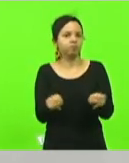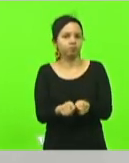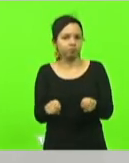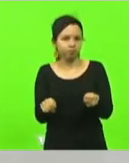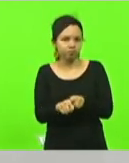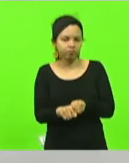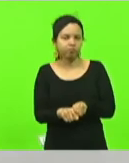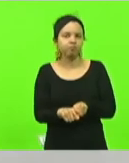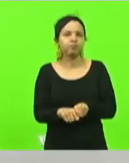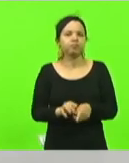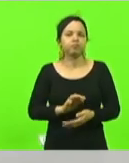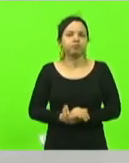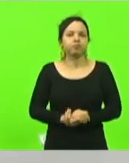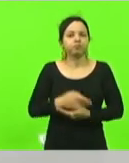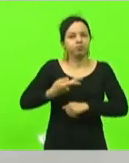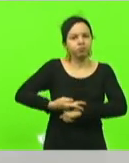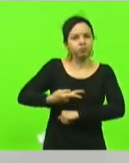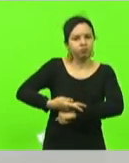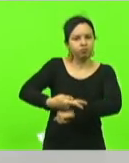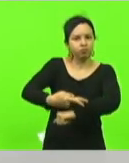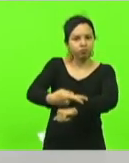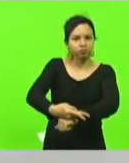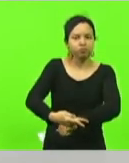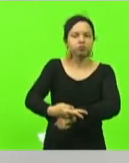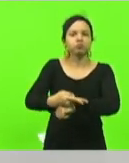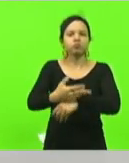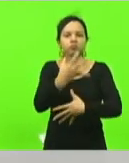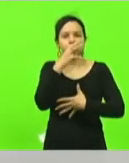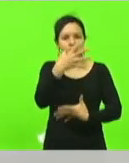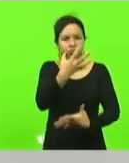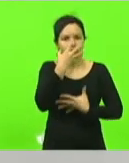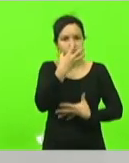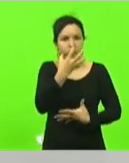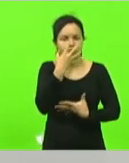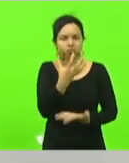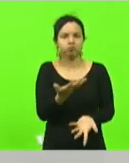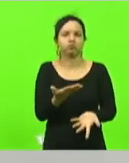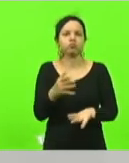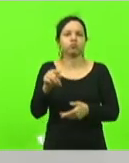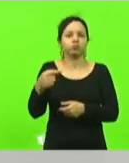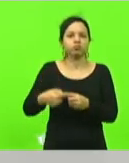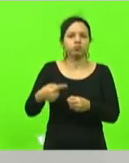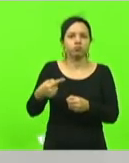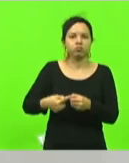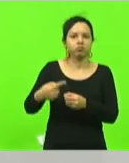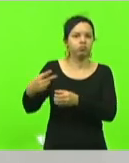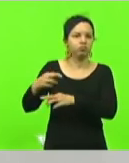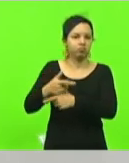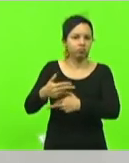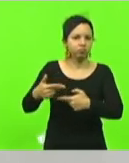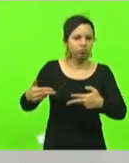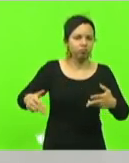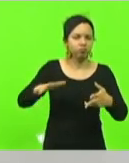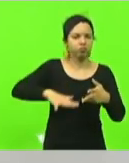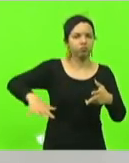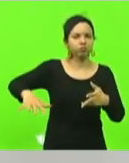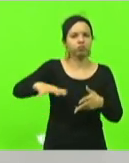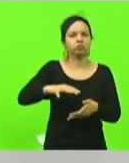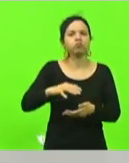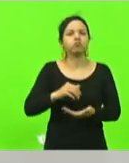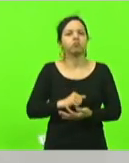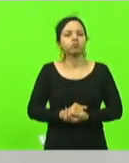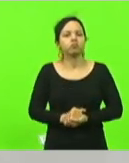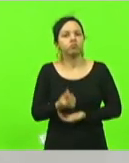habilitação de leitos de suportes ventilatórios pulmonares para armazém em Braço Norte Laguna enfim são recursos para